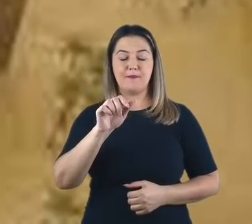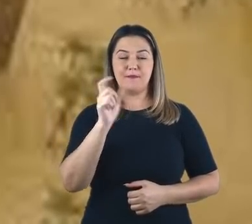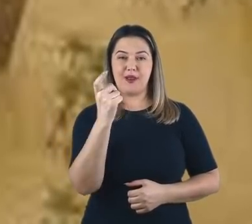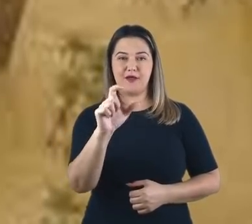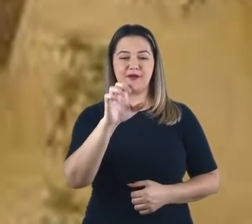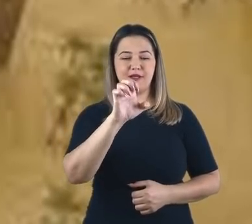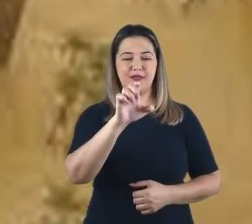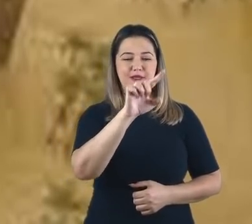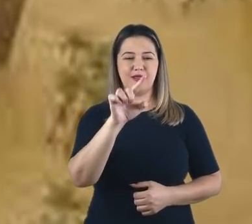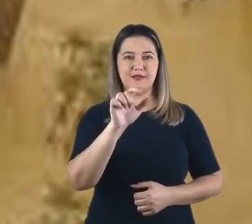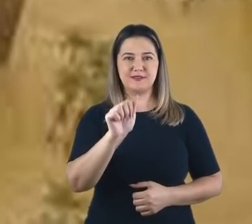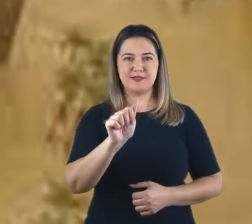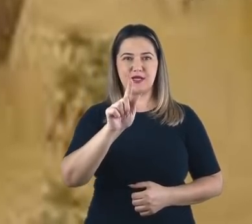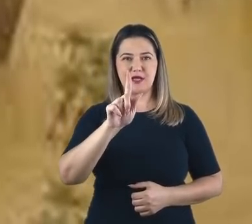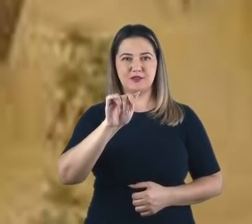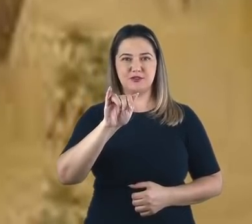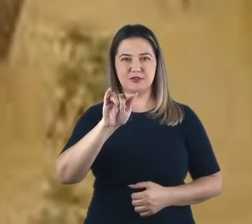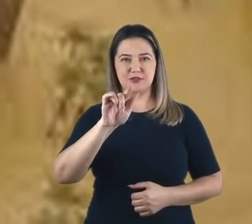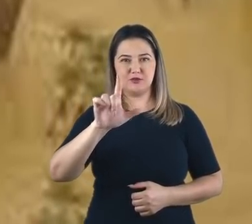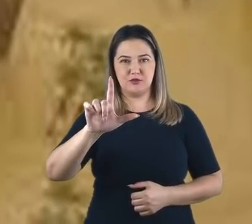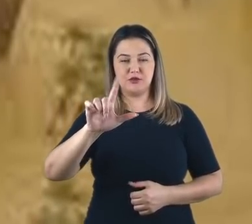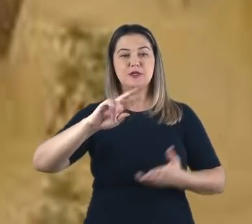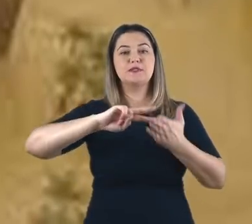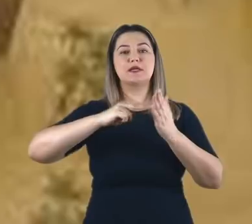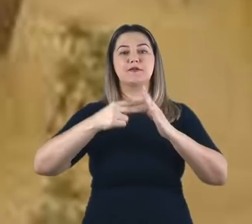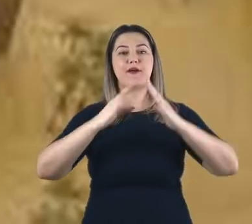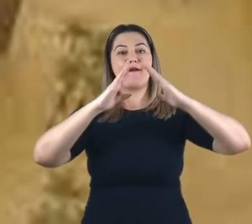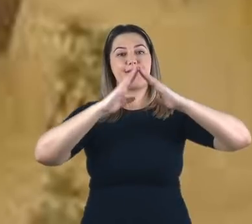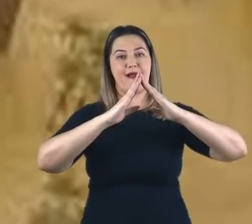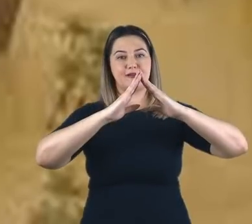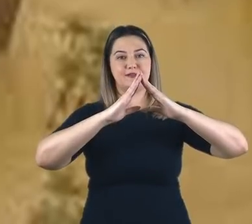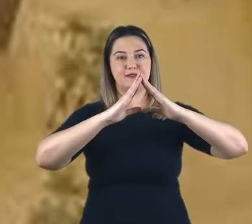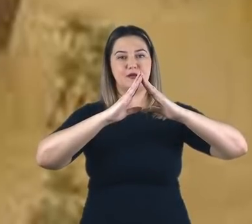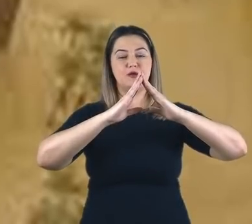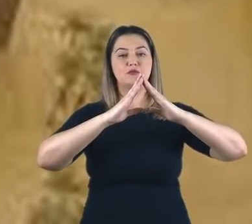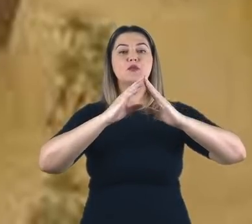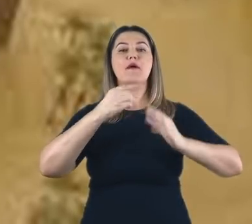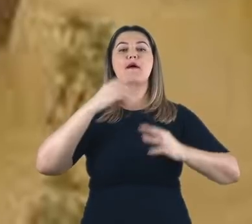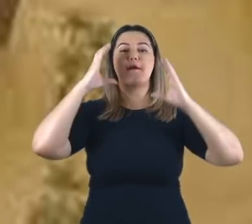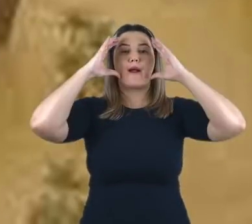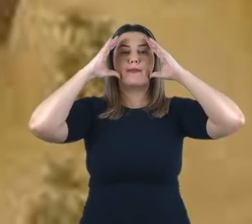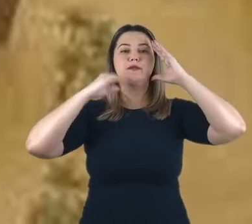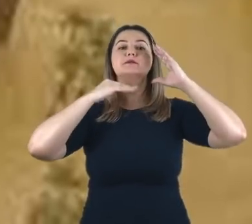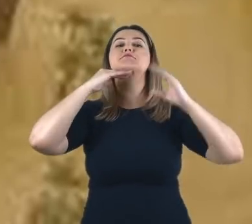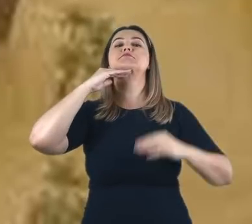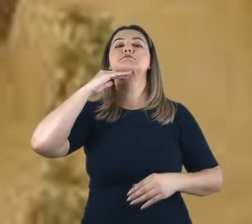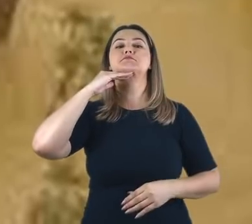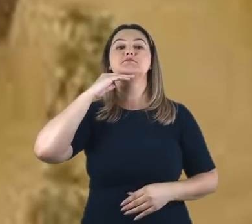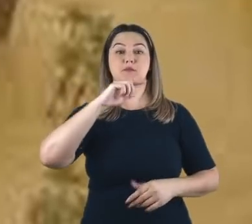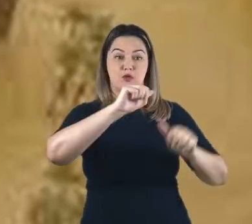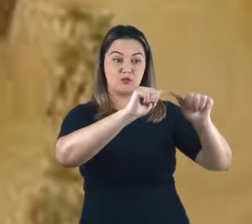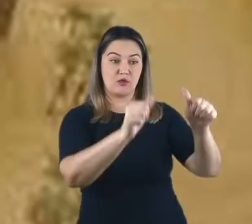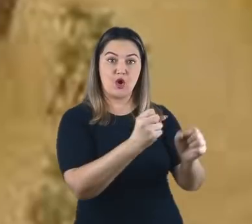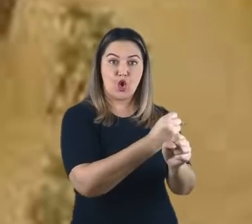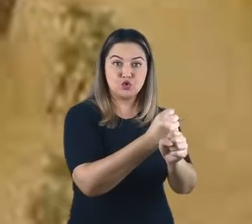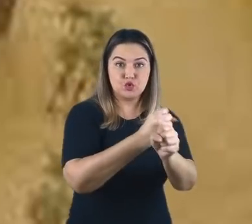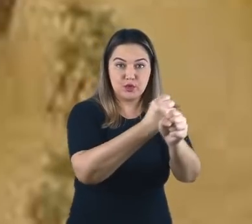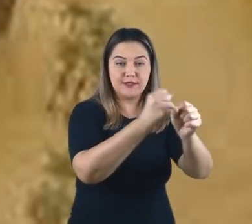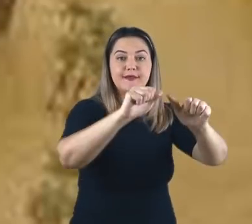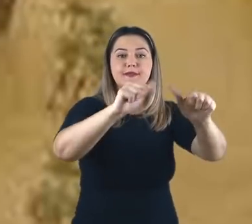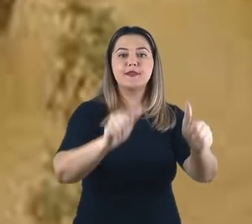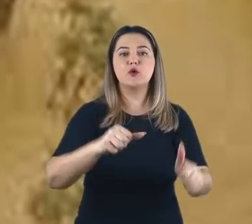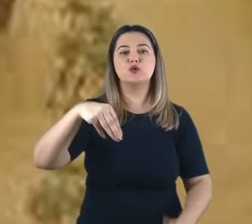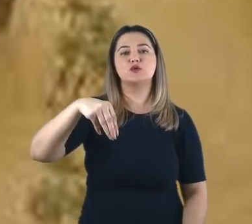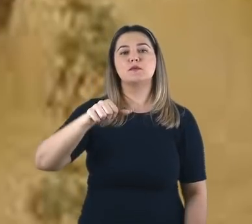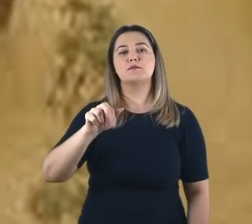Ezagil, literalmente significa casa de cabeça erguida. Ele foi um templo dedicado ao deus Marduk, o deus patrono